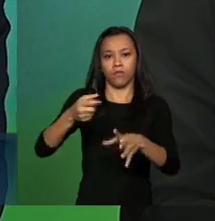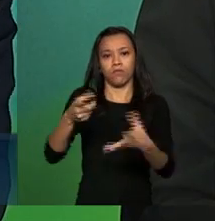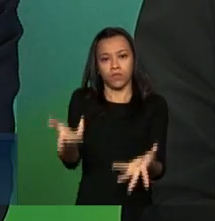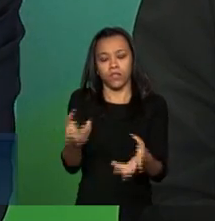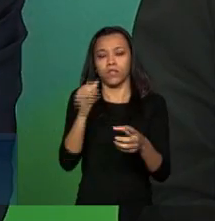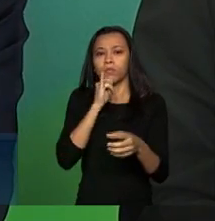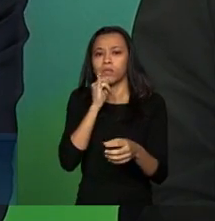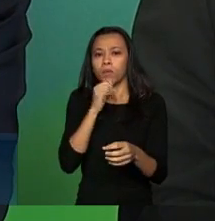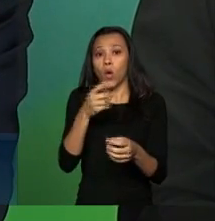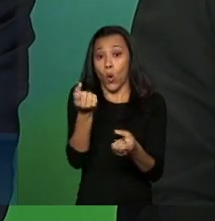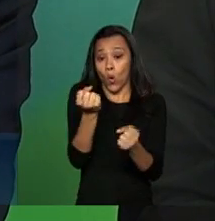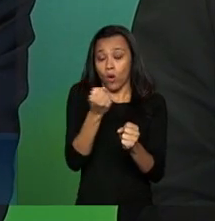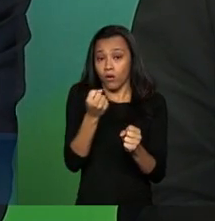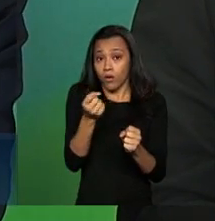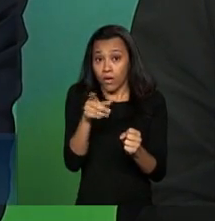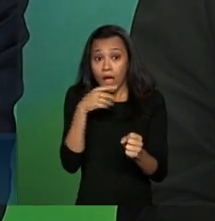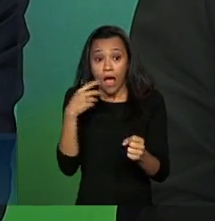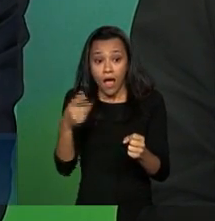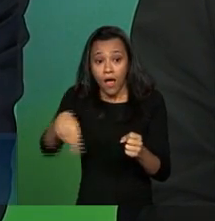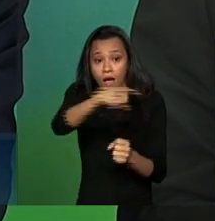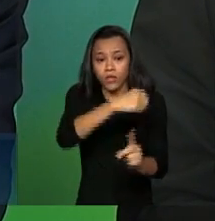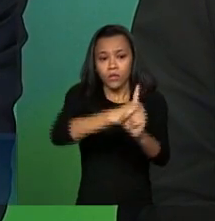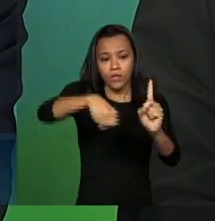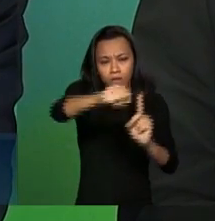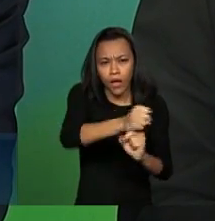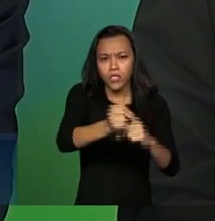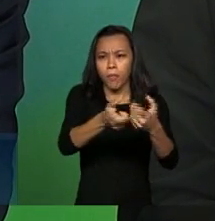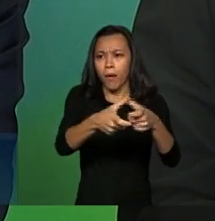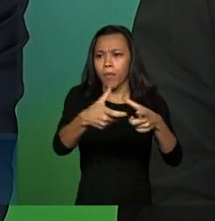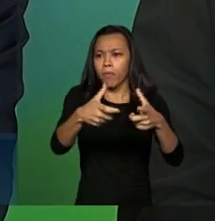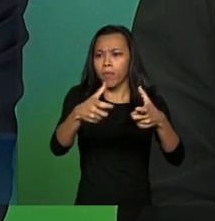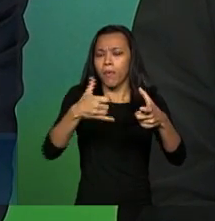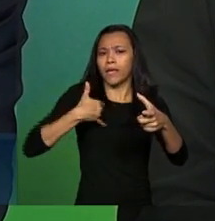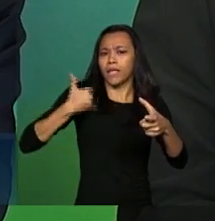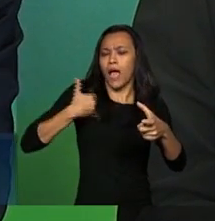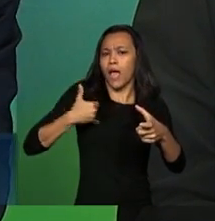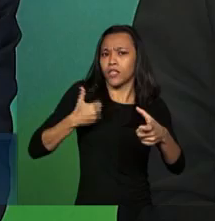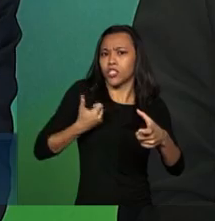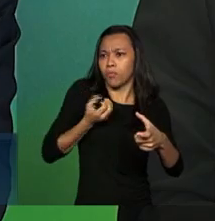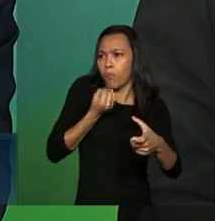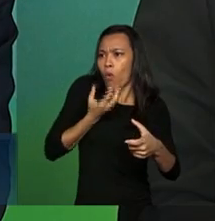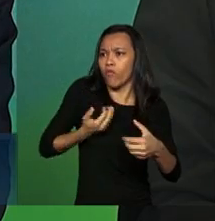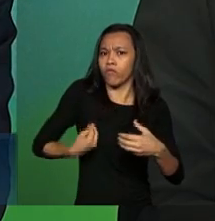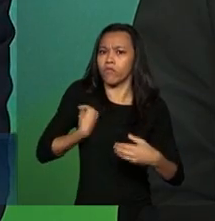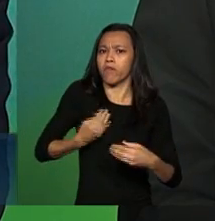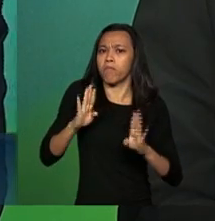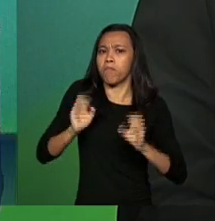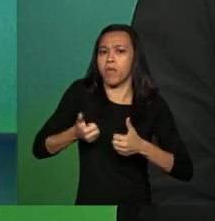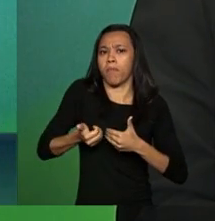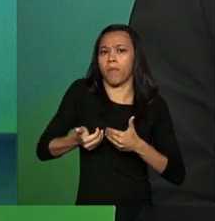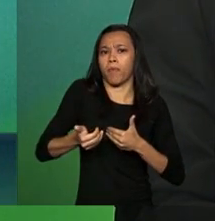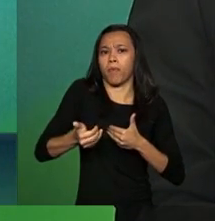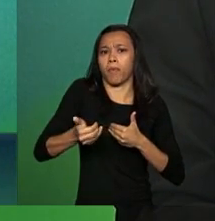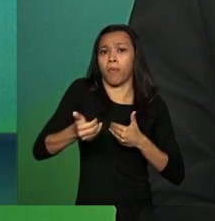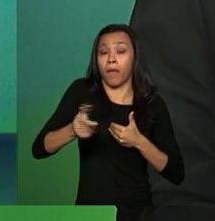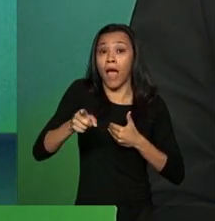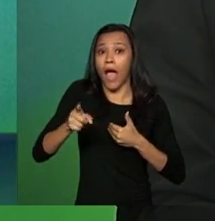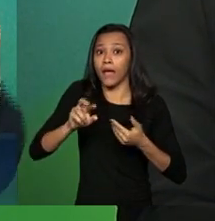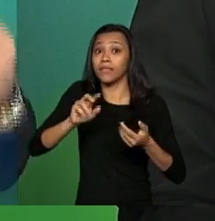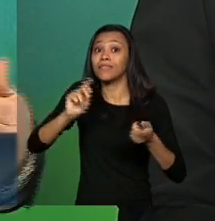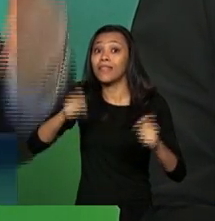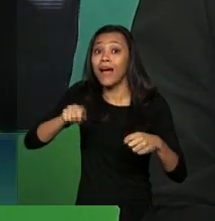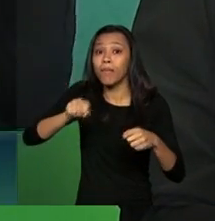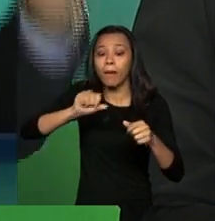observando o crescimento da expectativa de vida. porque aí sim ele reflete